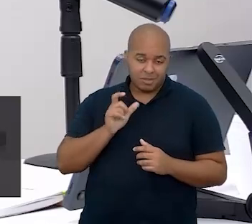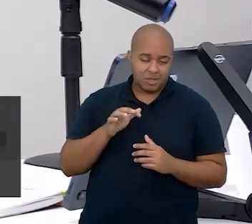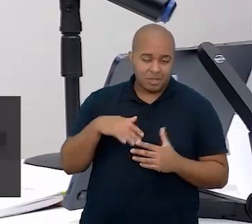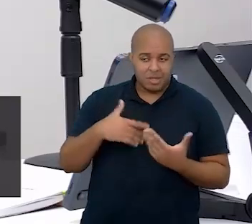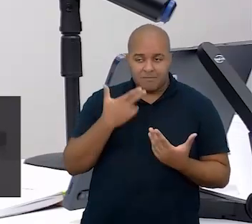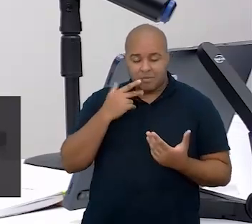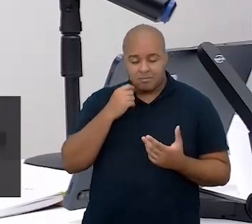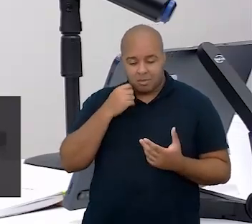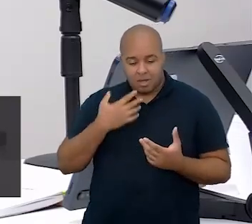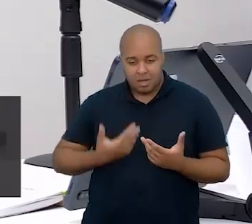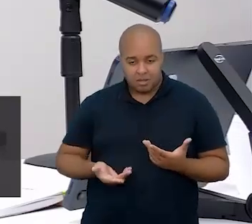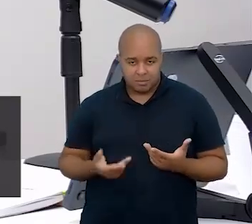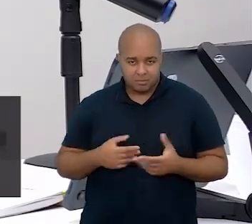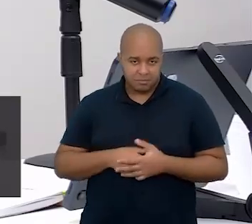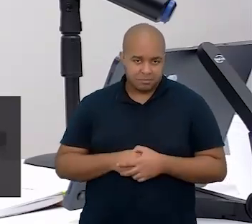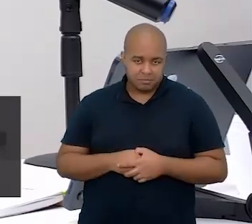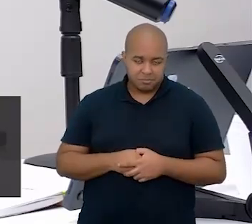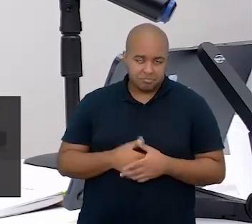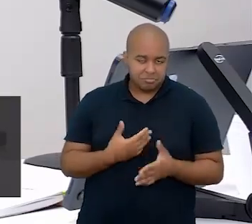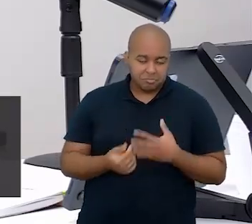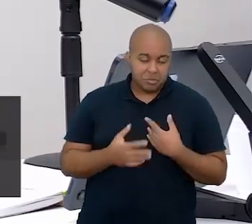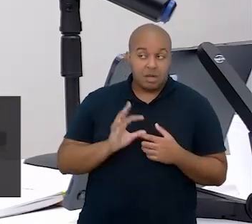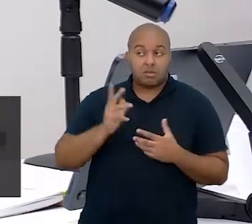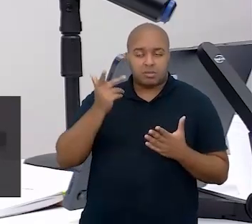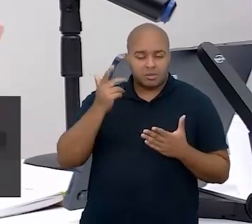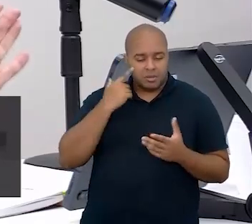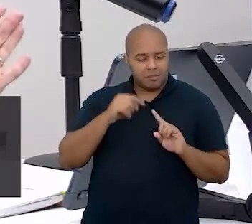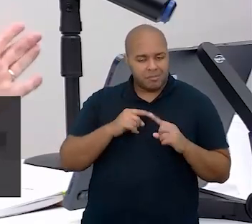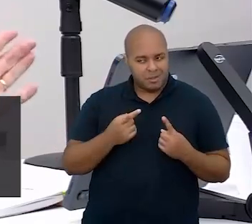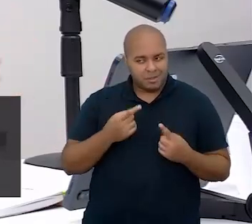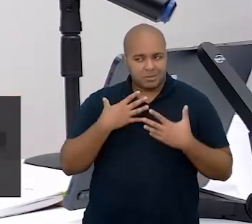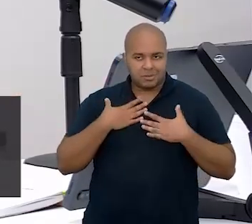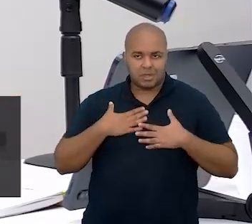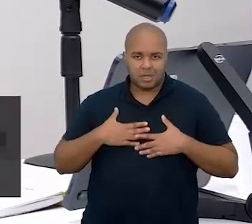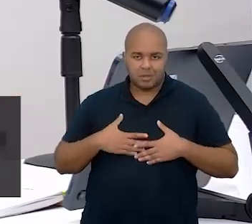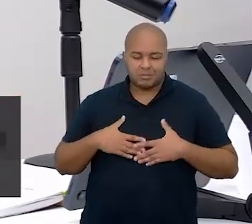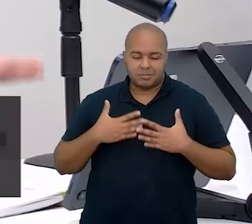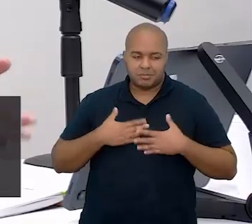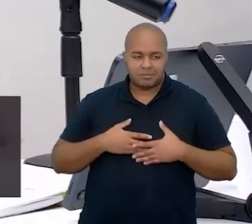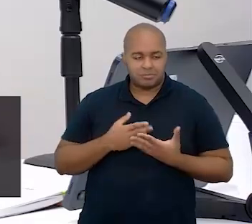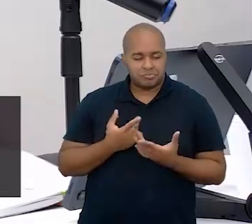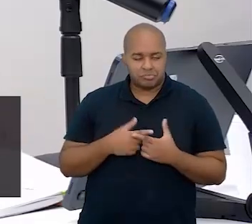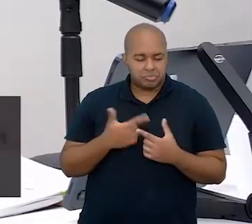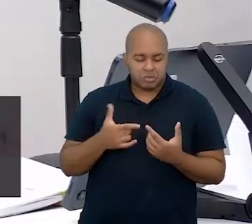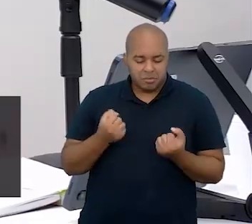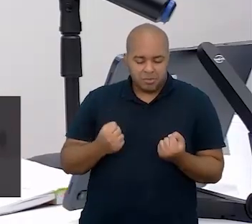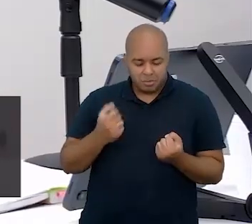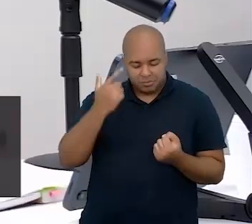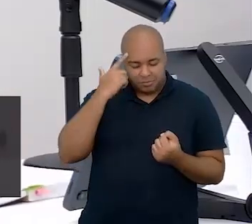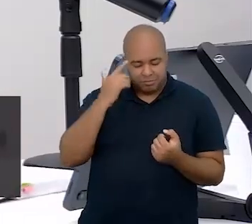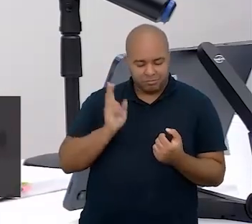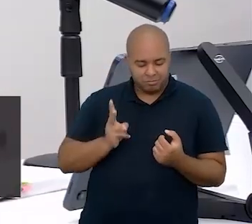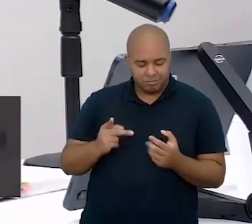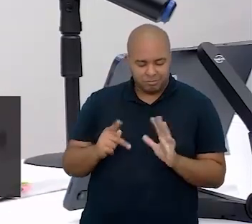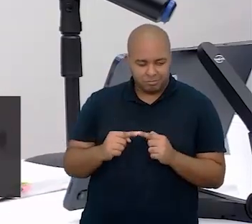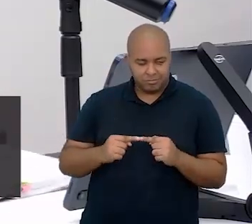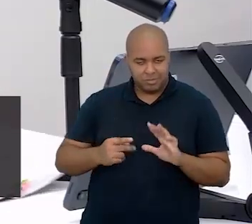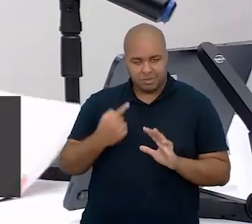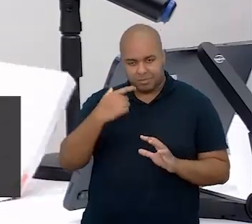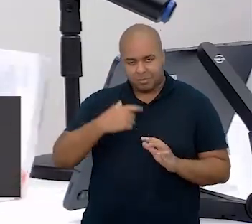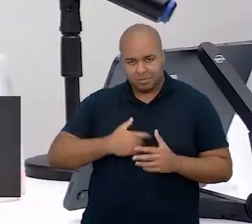dizendo que o chiclé cairá na boca por acaso. Mas aliviada, sem o peso da eternidade sobre mim.